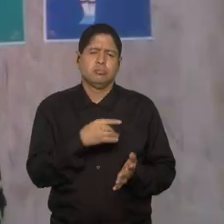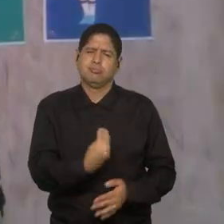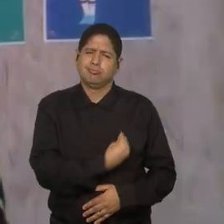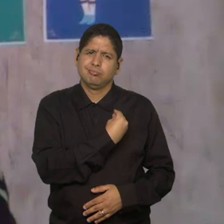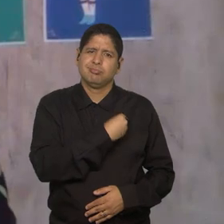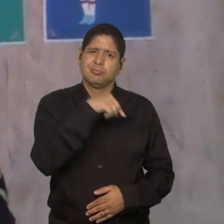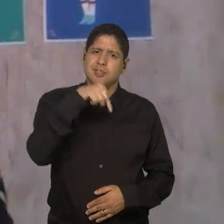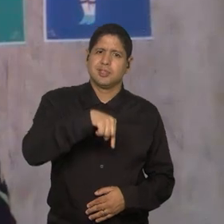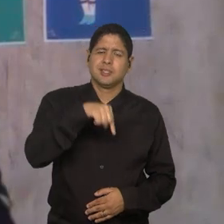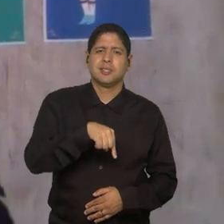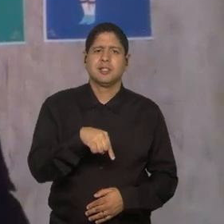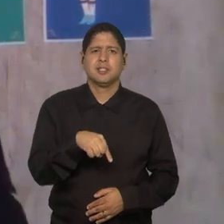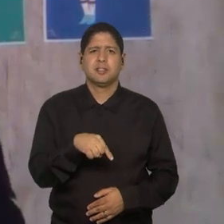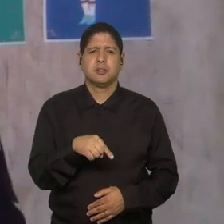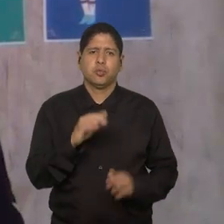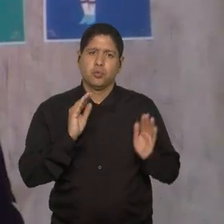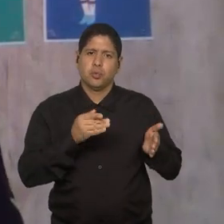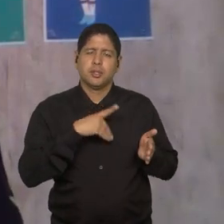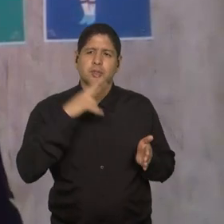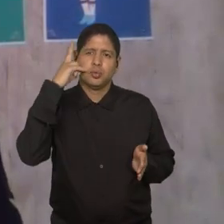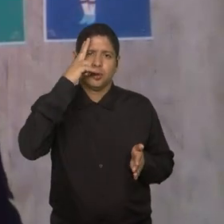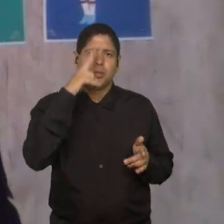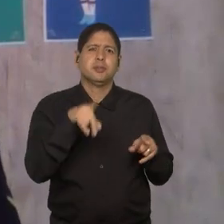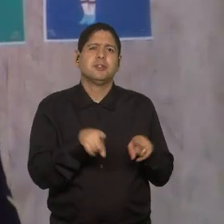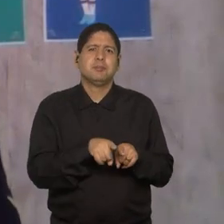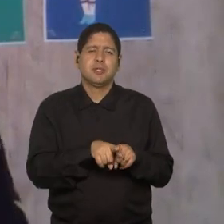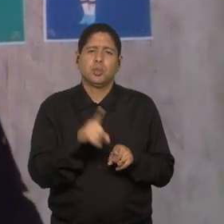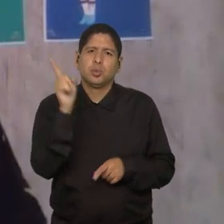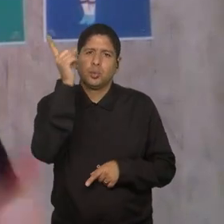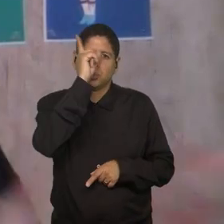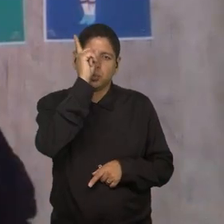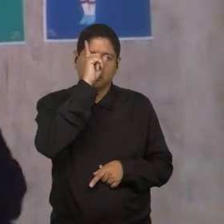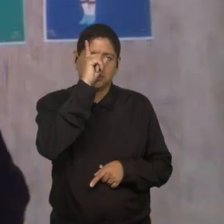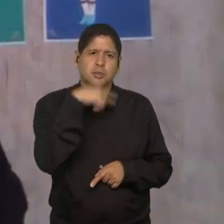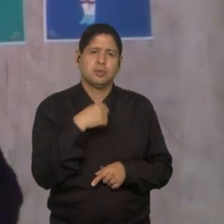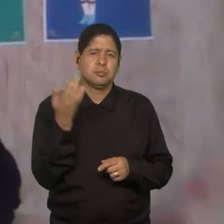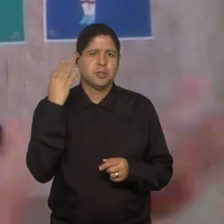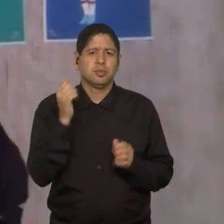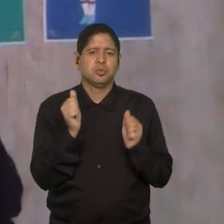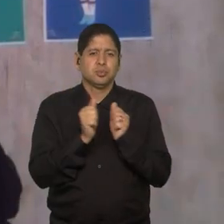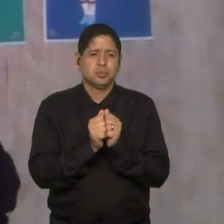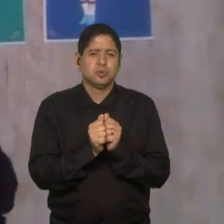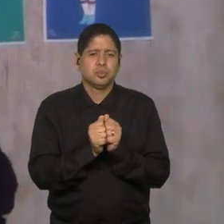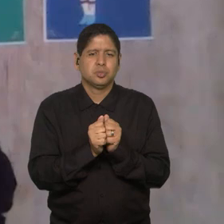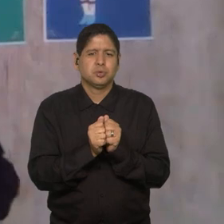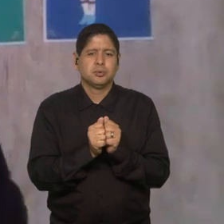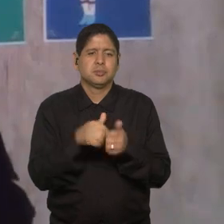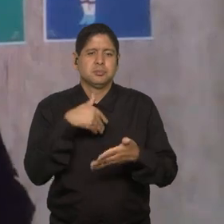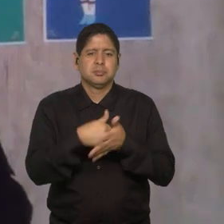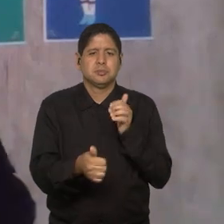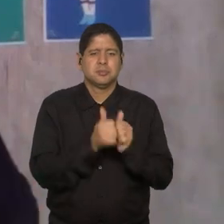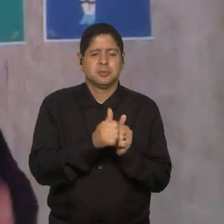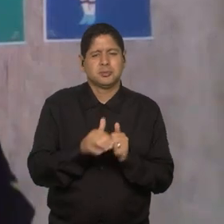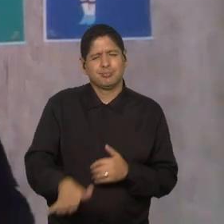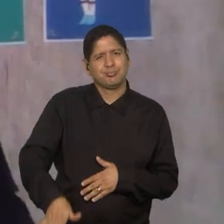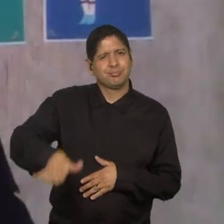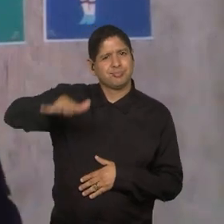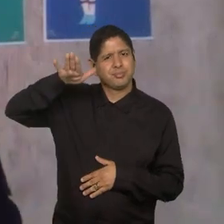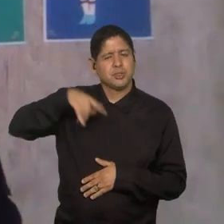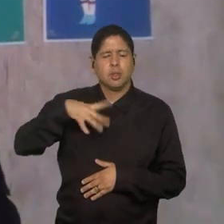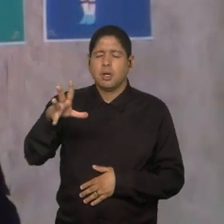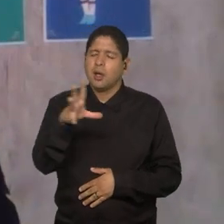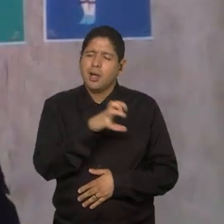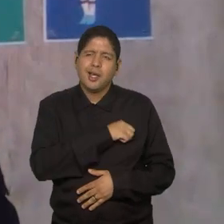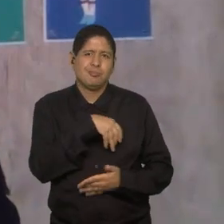pautadas nesse sonho. Acho que todo dia, eu já fui, né? Já jogava bola desde pequena, sou